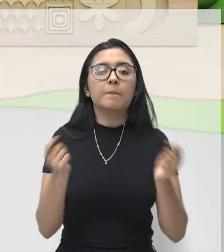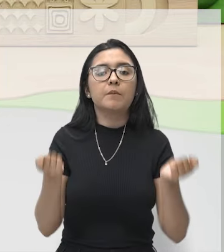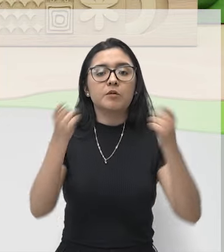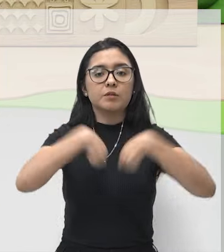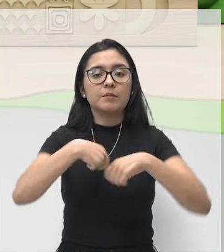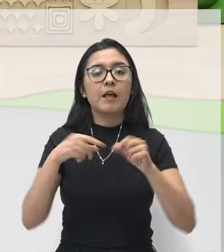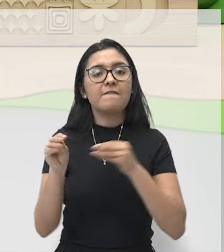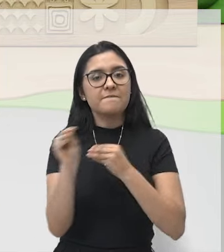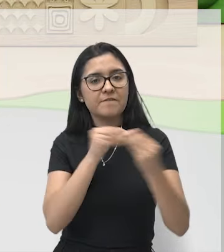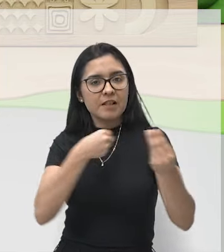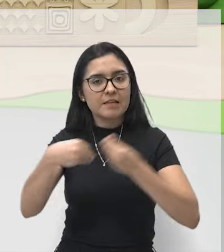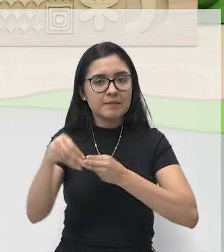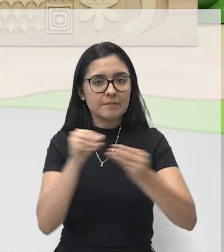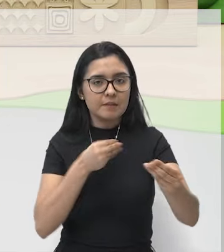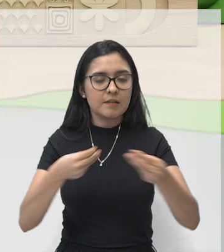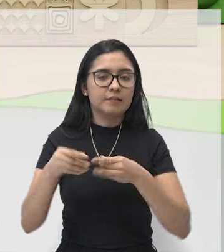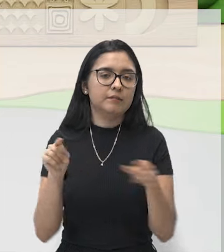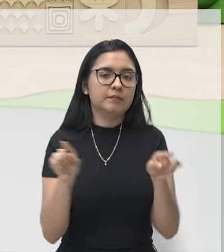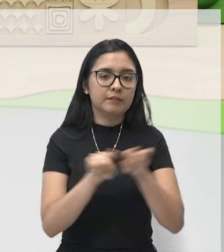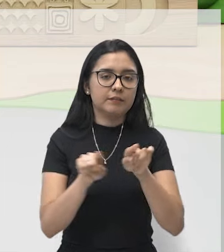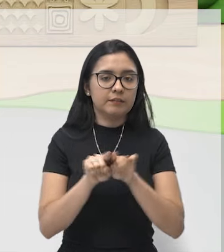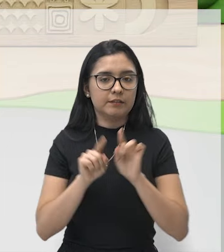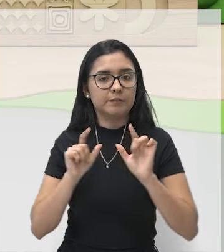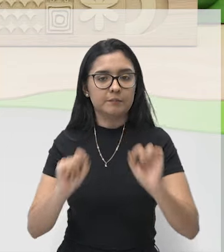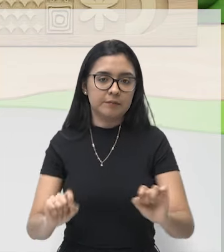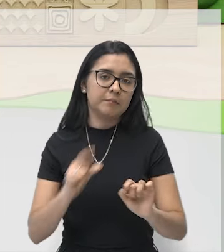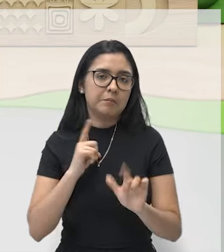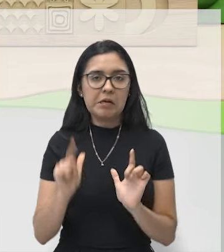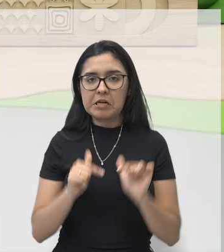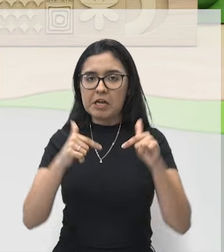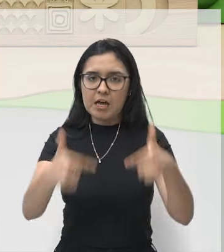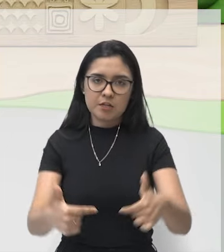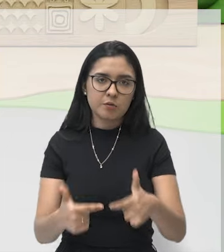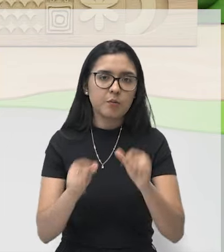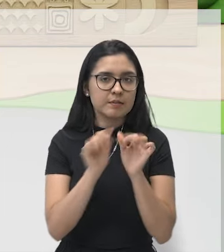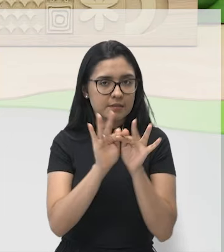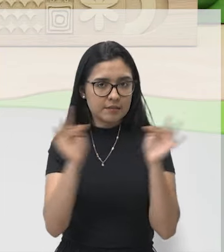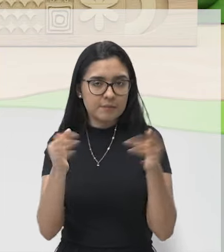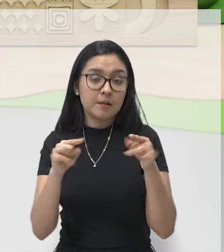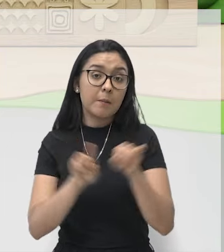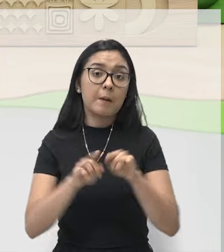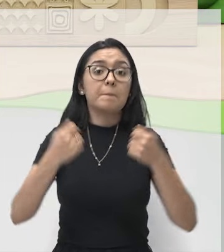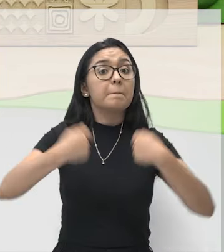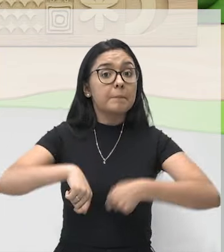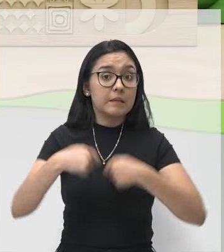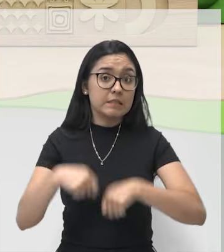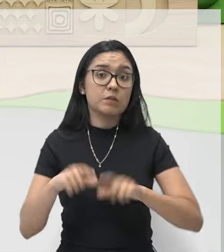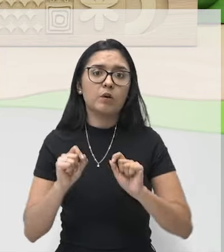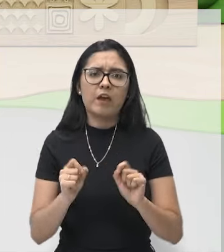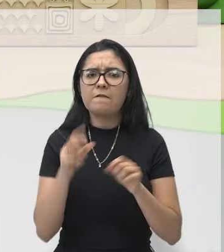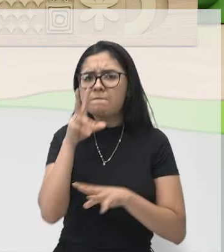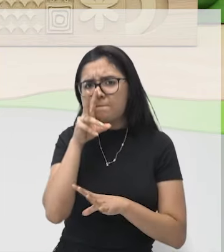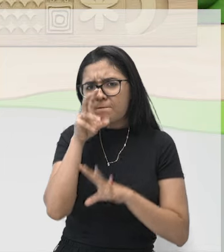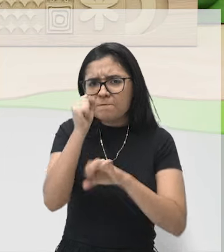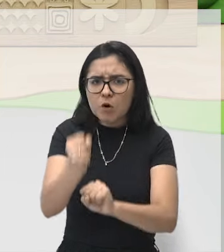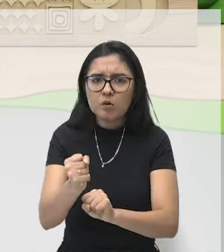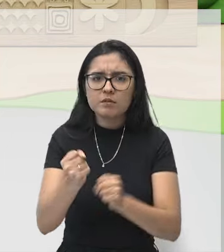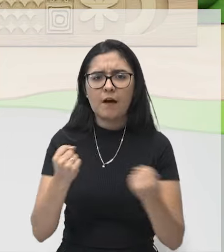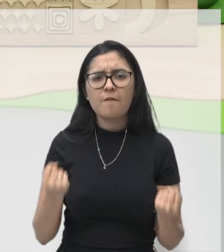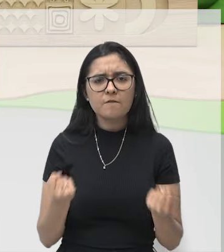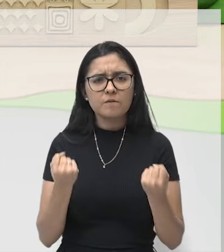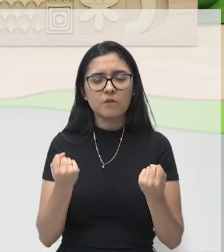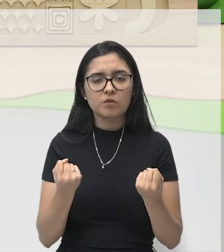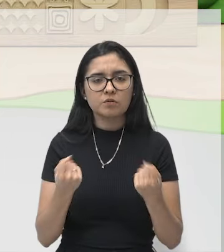flexibilidade e precisão para tarefas delicadas ou que exigem muita força. Então,